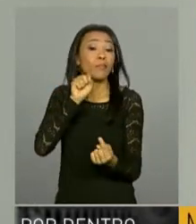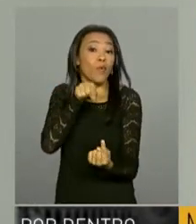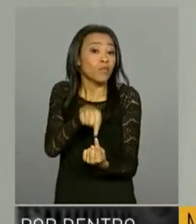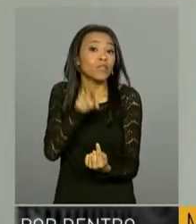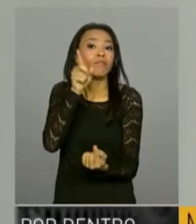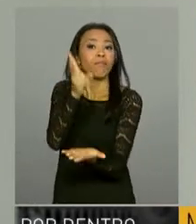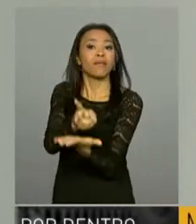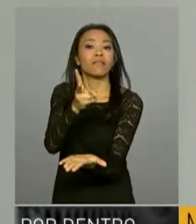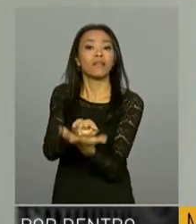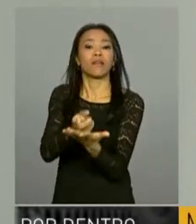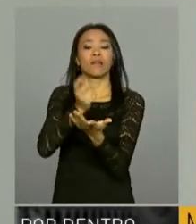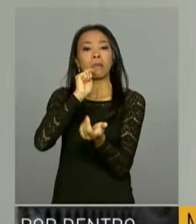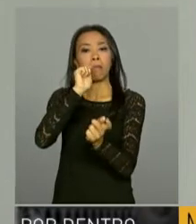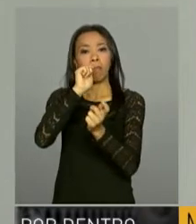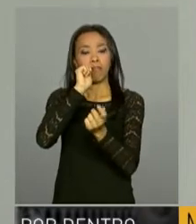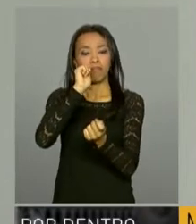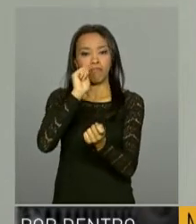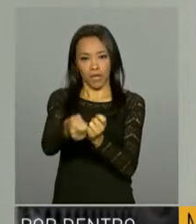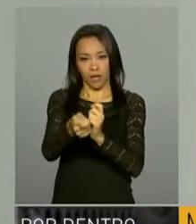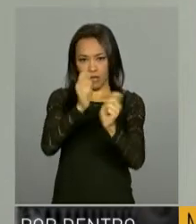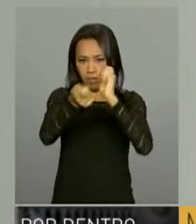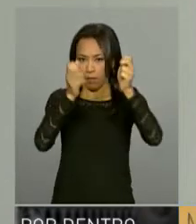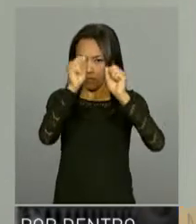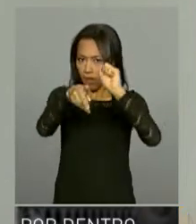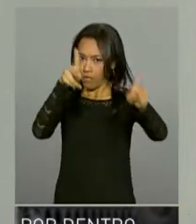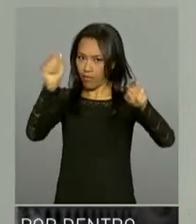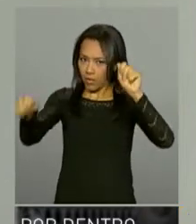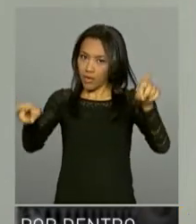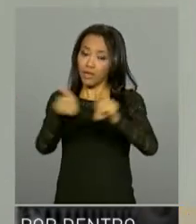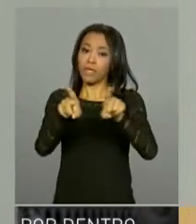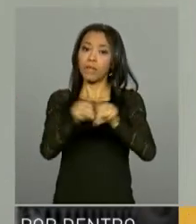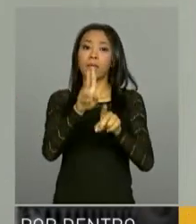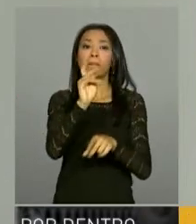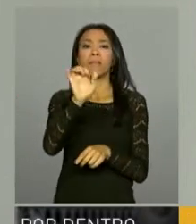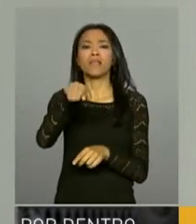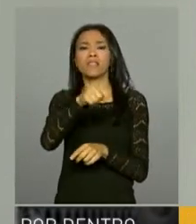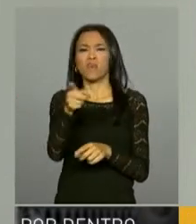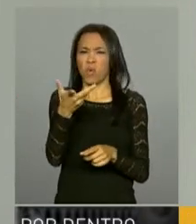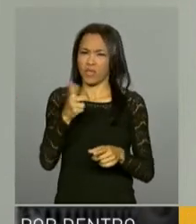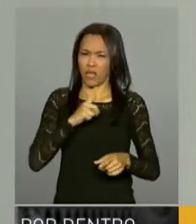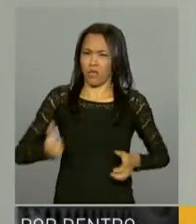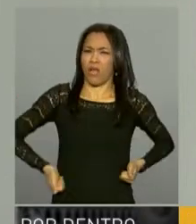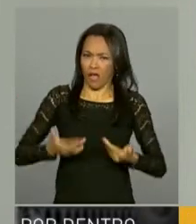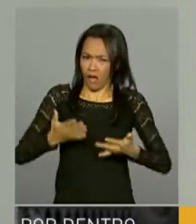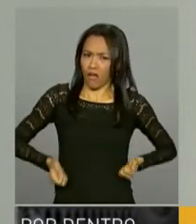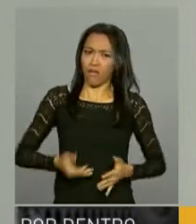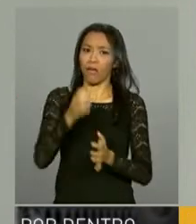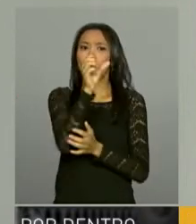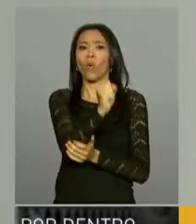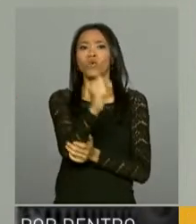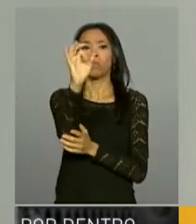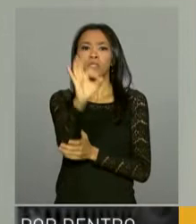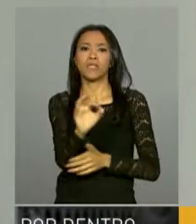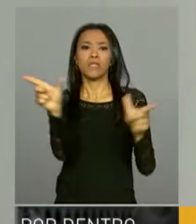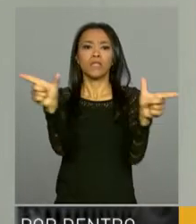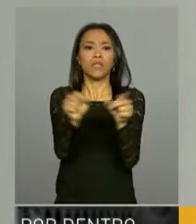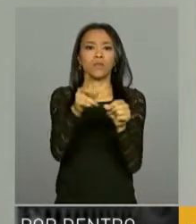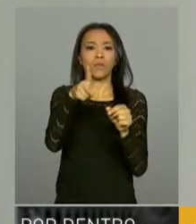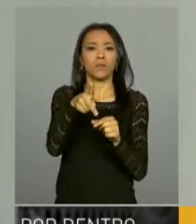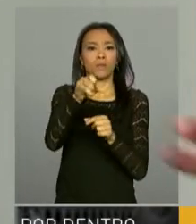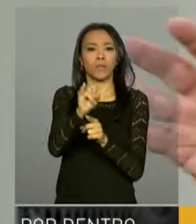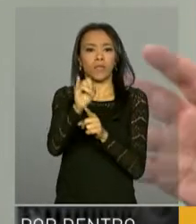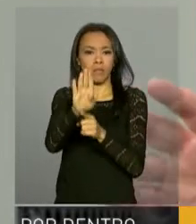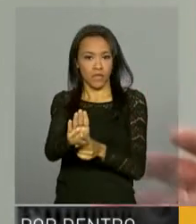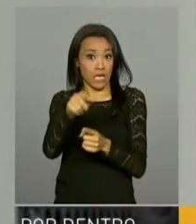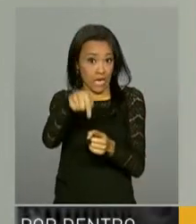aposentadorias e pensões lá na frente. Hoje a gente tem uma despesa da Previdência que fica na faixa de 8% do PIB. Esse valor vai tender